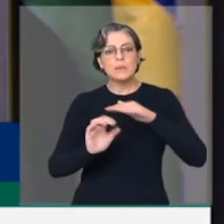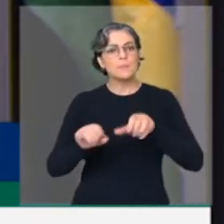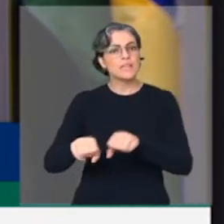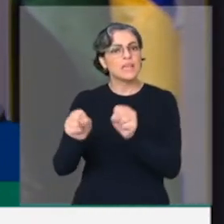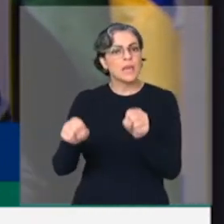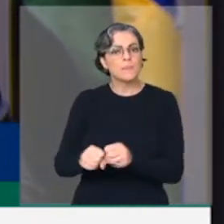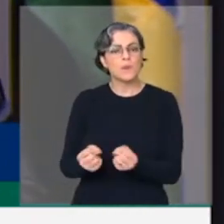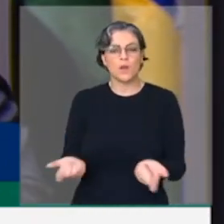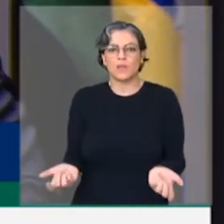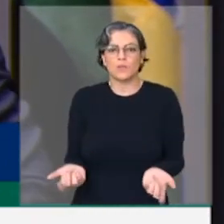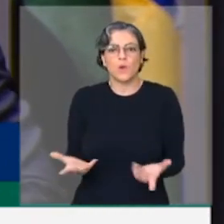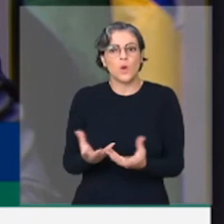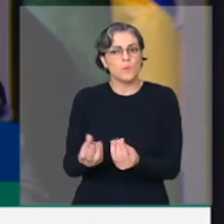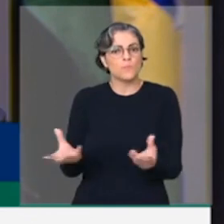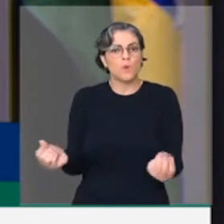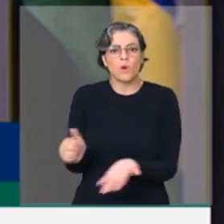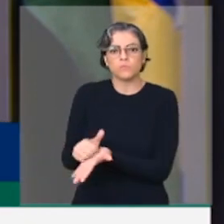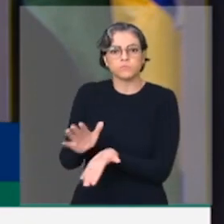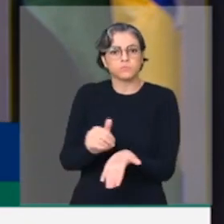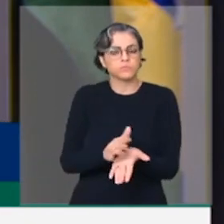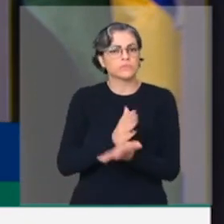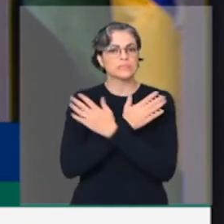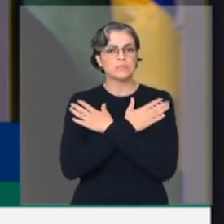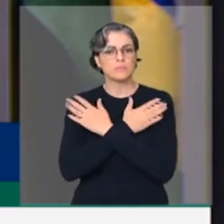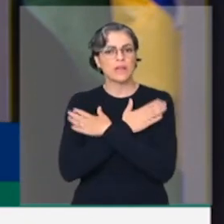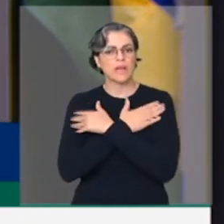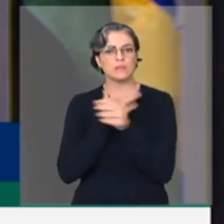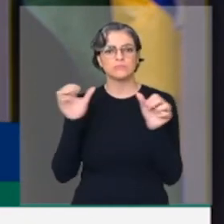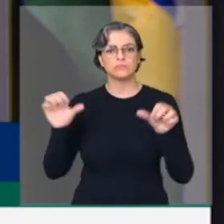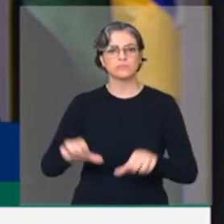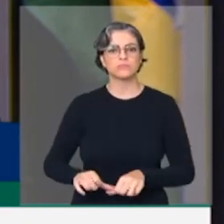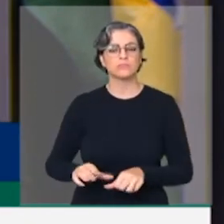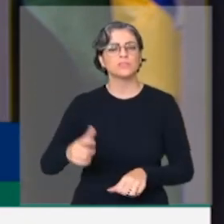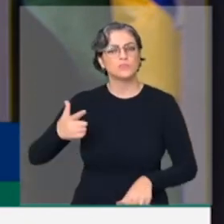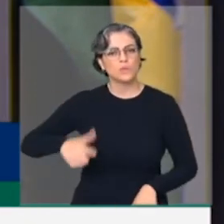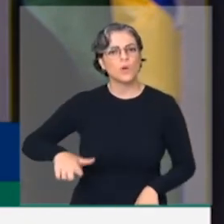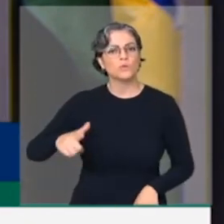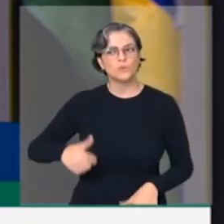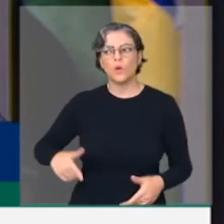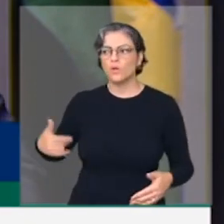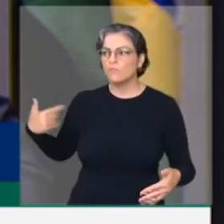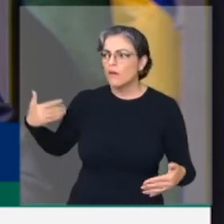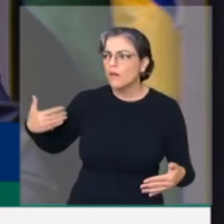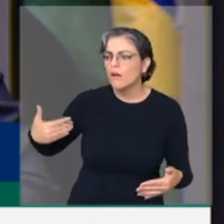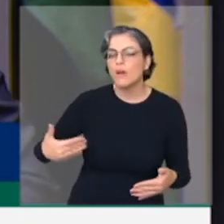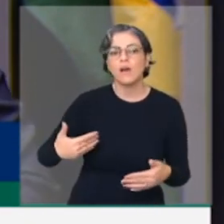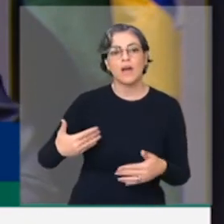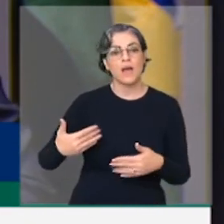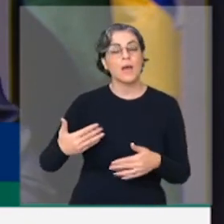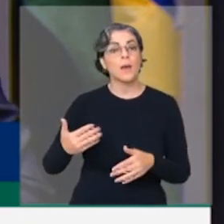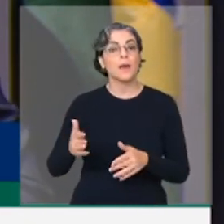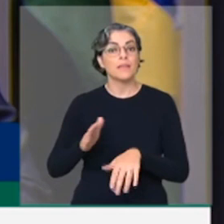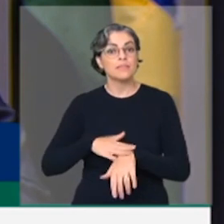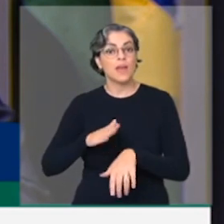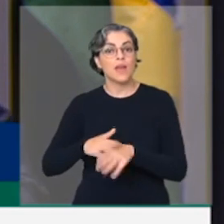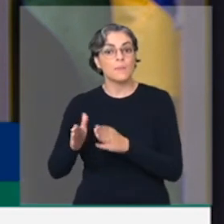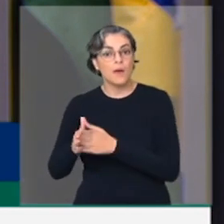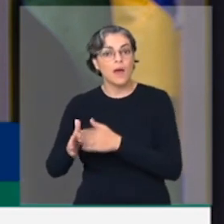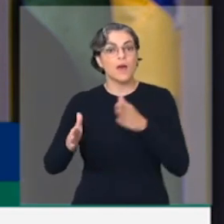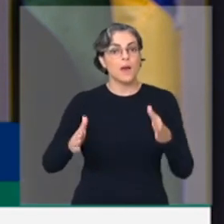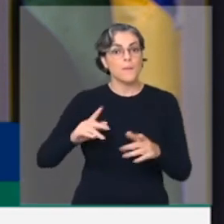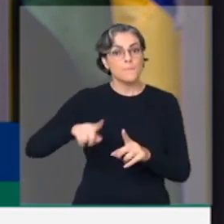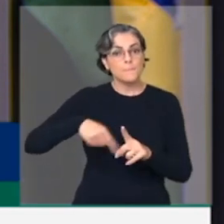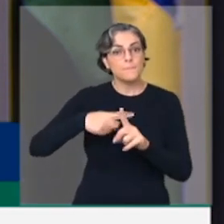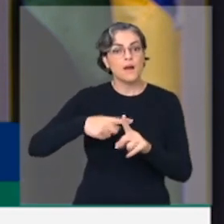comércio, desempregando pessoas, e isso vem já se arrastando há algum tempo, porque ele vem prorrogando esse lockdown,